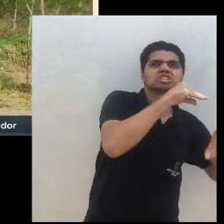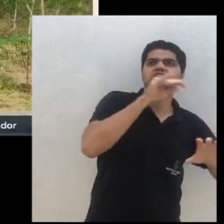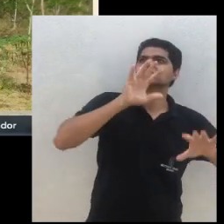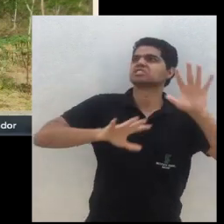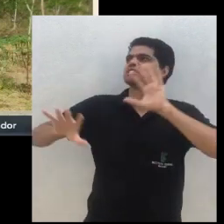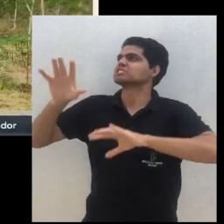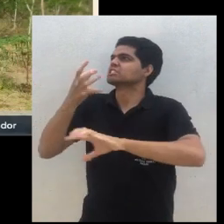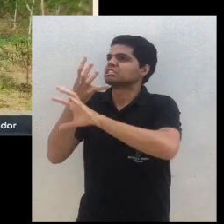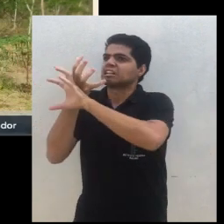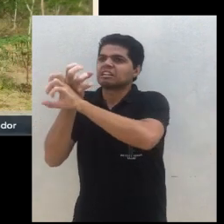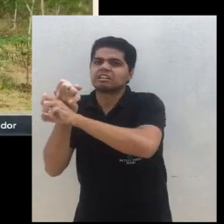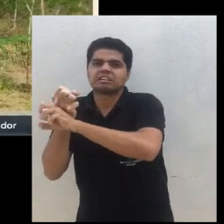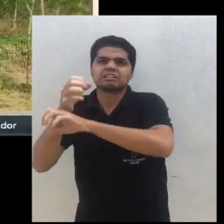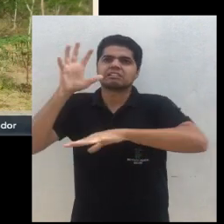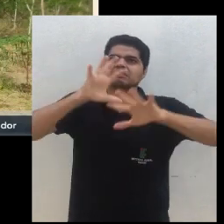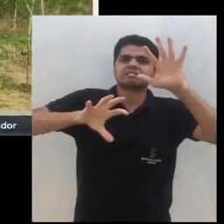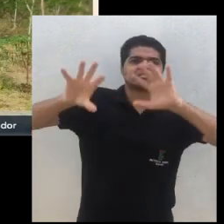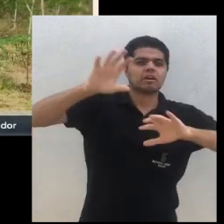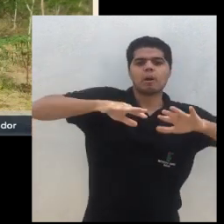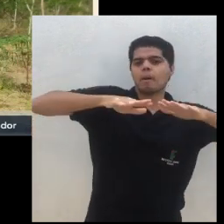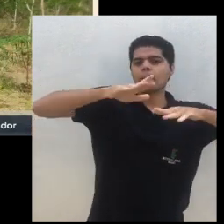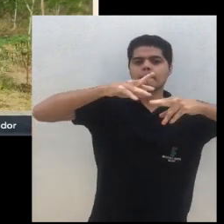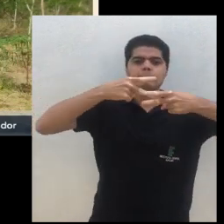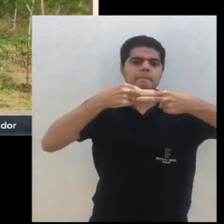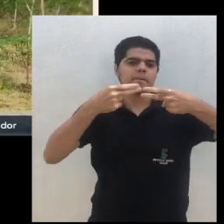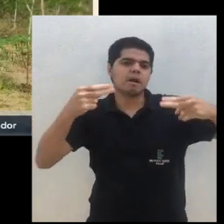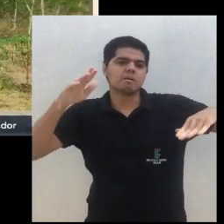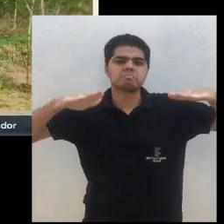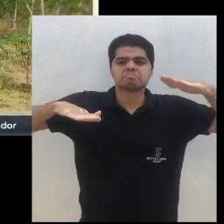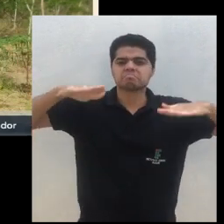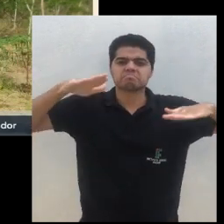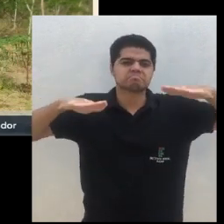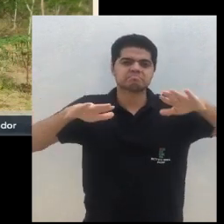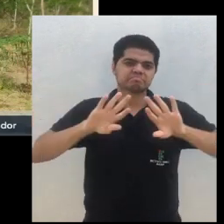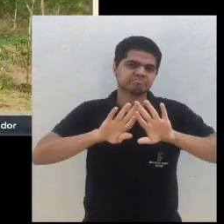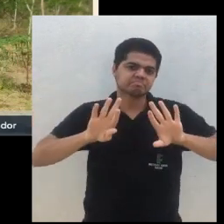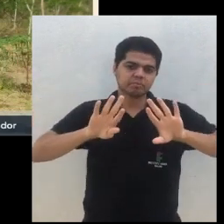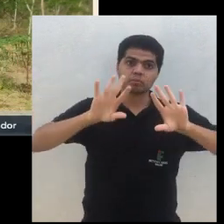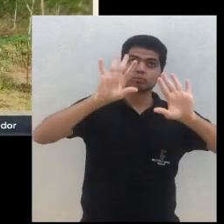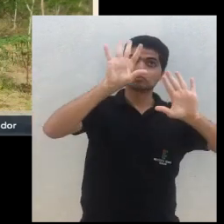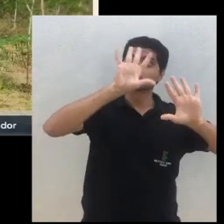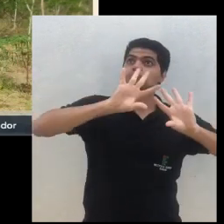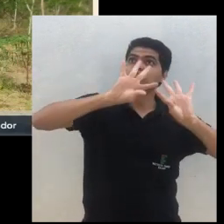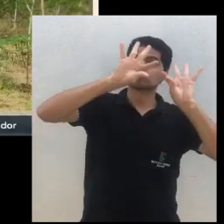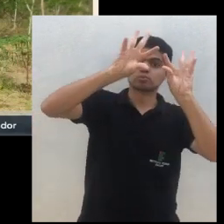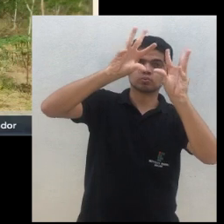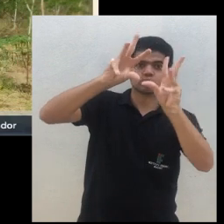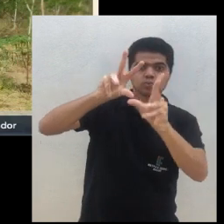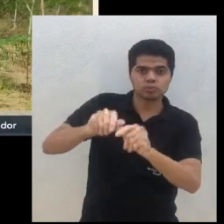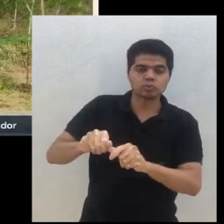seca, se eu estou na região intermediária, estou na região de clima temperado, né? Então, todos eles eu posso ter